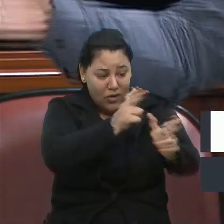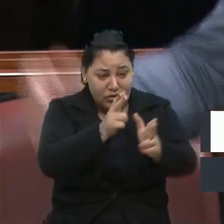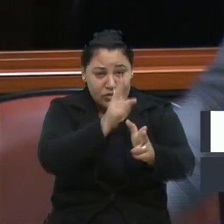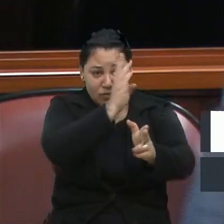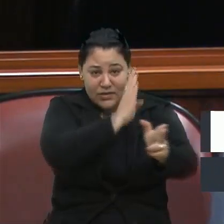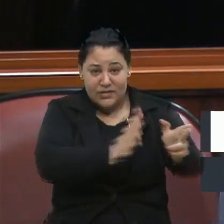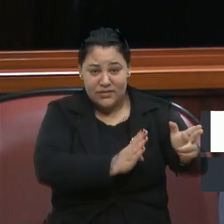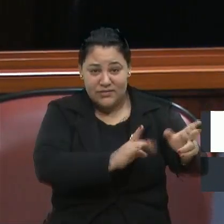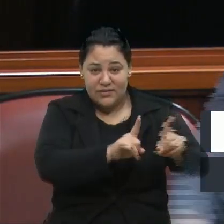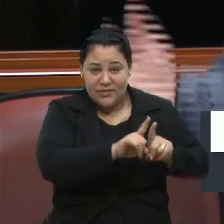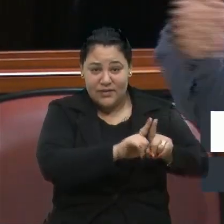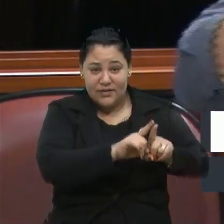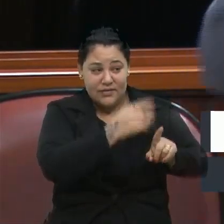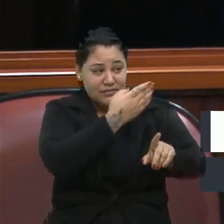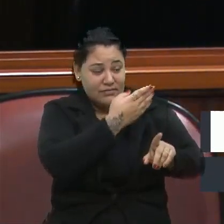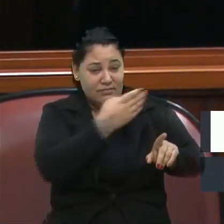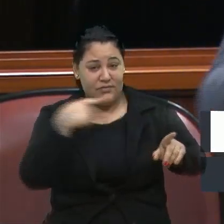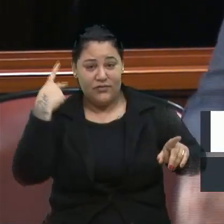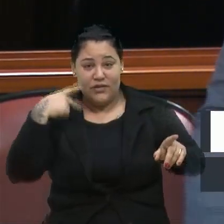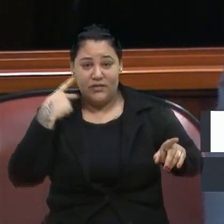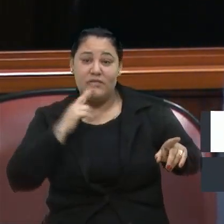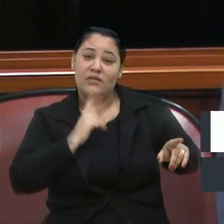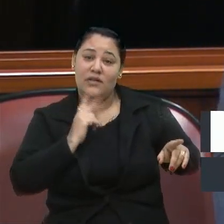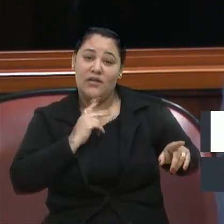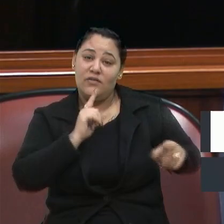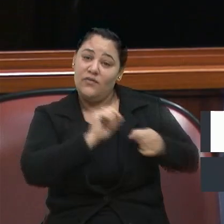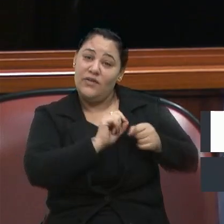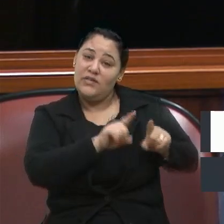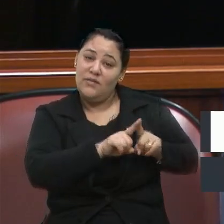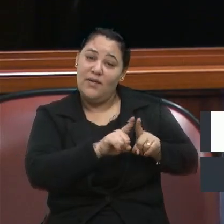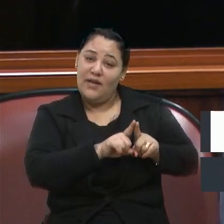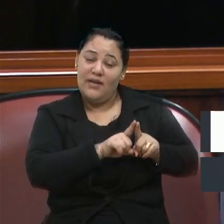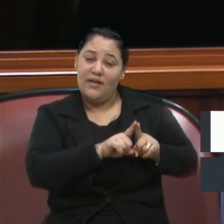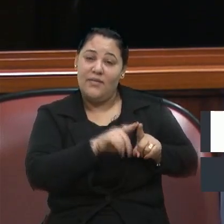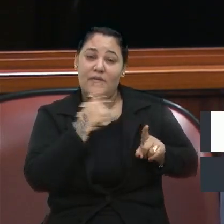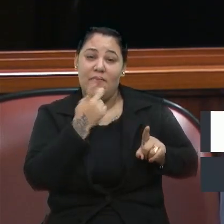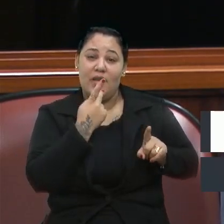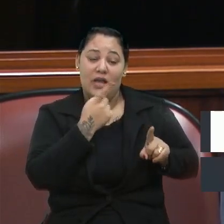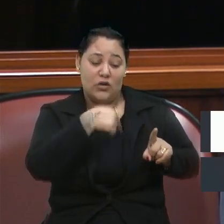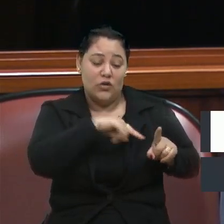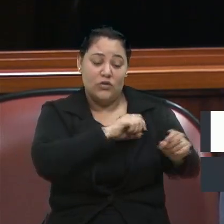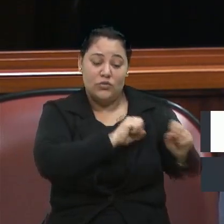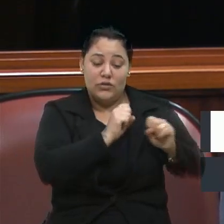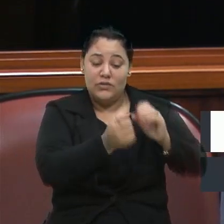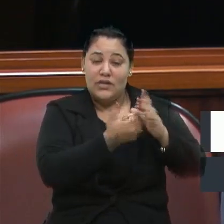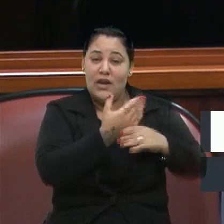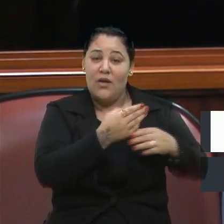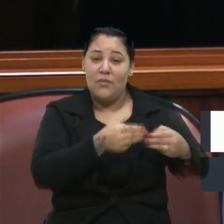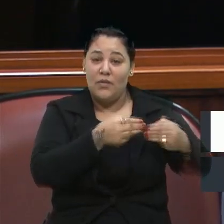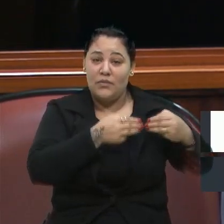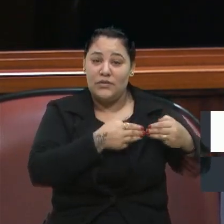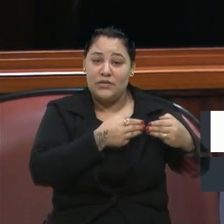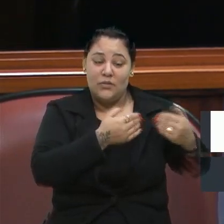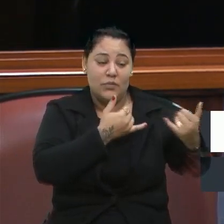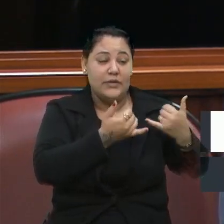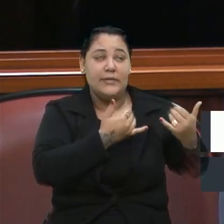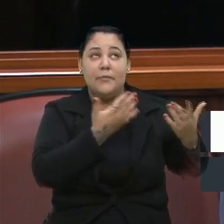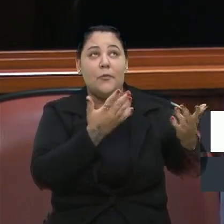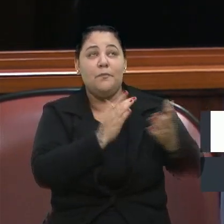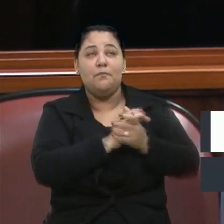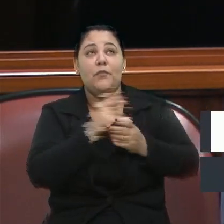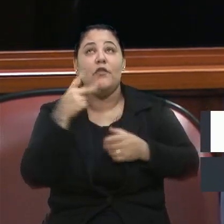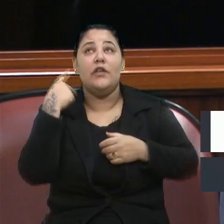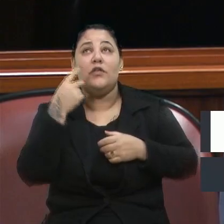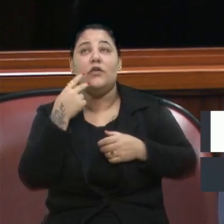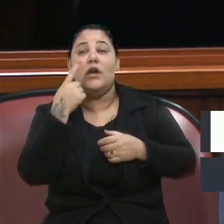vereador Renato aqui fez meia-culpa, por exemplo, podemos construir uma moção, vereadora Rose, vereador